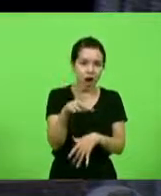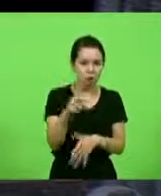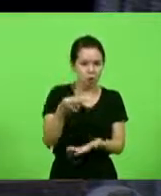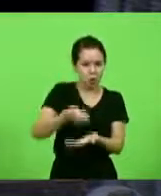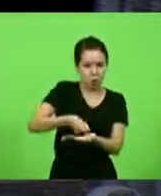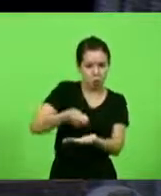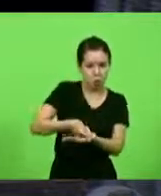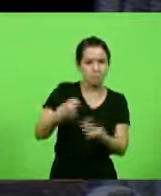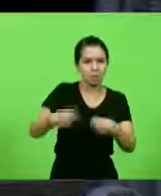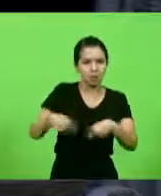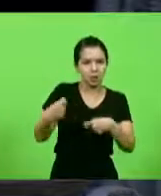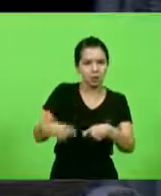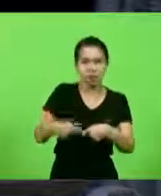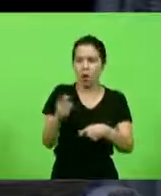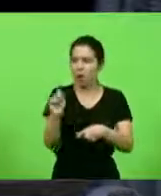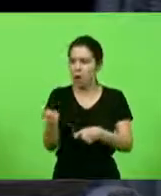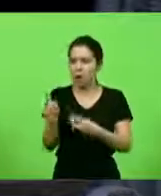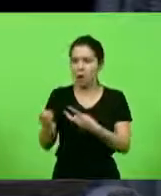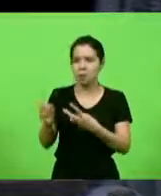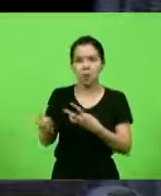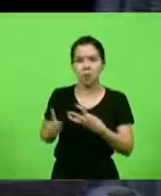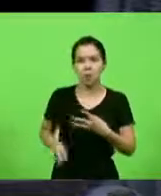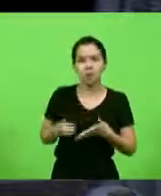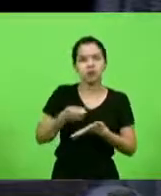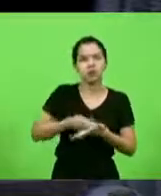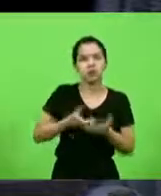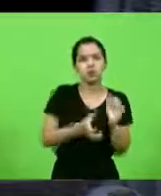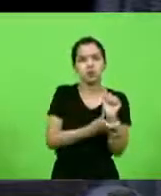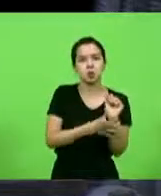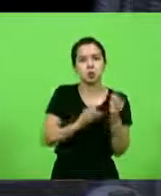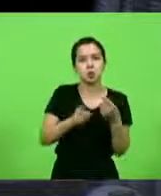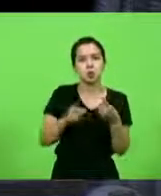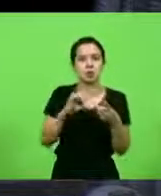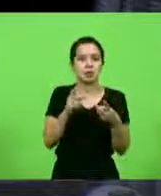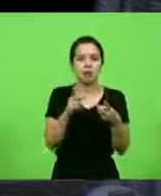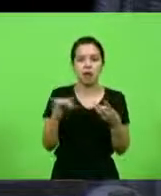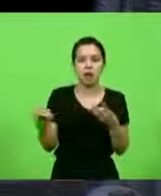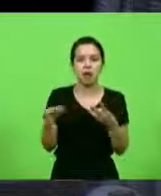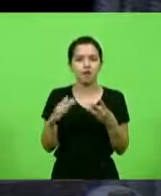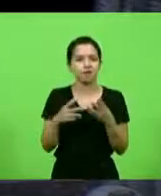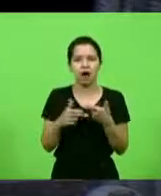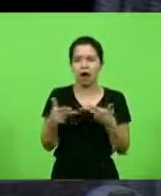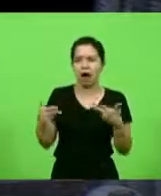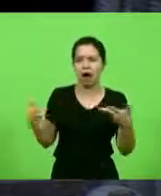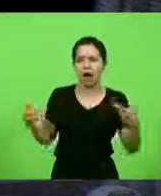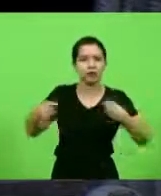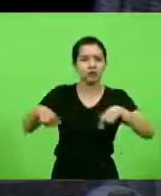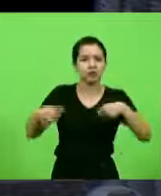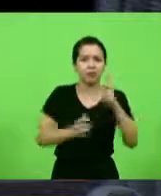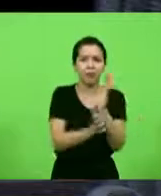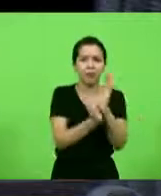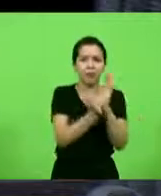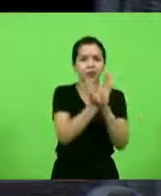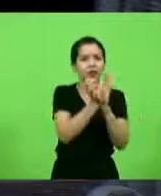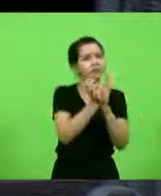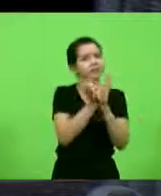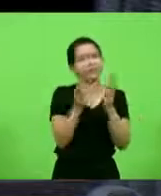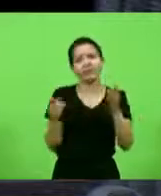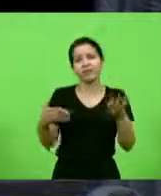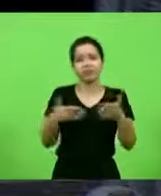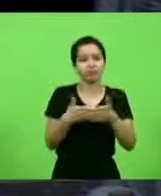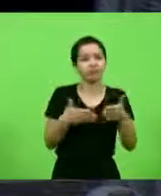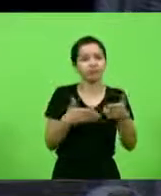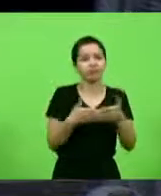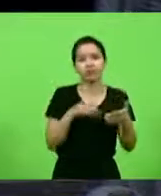periquito, a mãe do cara, o tio do cara, o carro do cara, o CPF do tio, da mãe, não vai acontecer. Então, agora a gente tem um recurso.